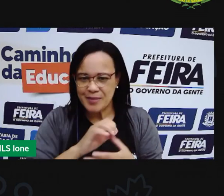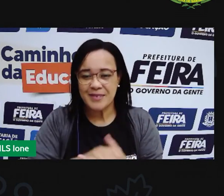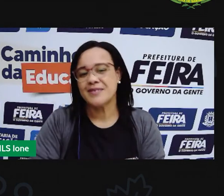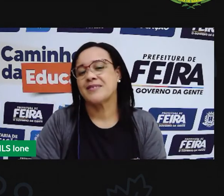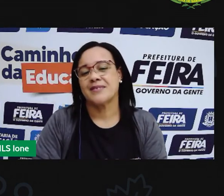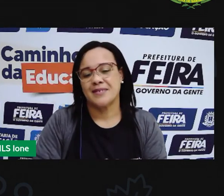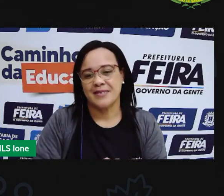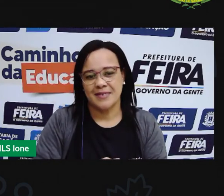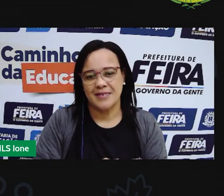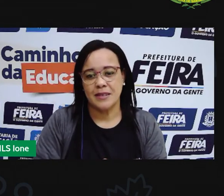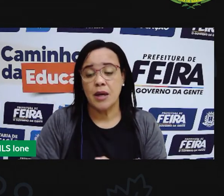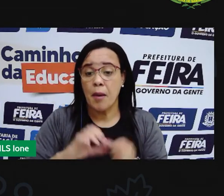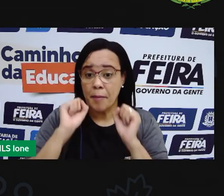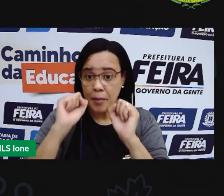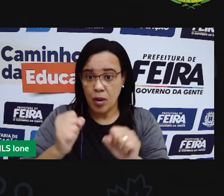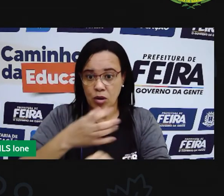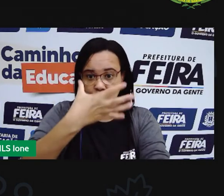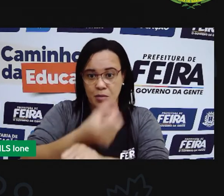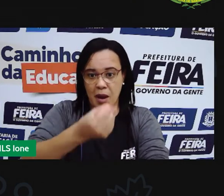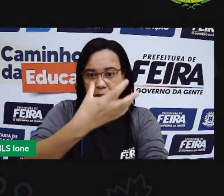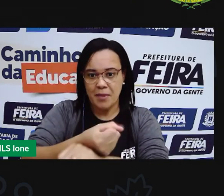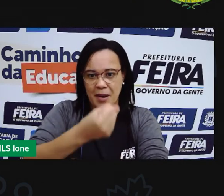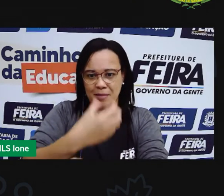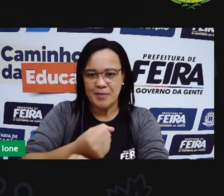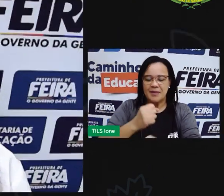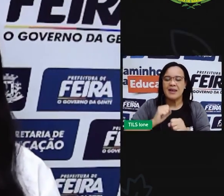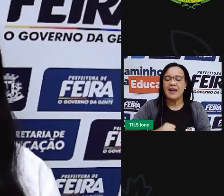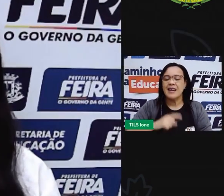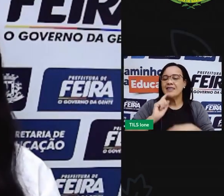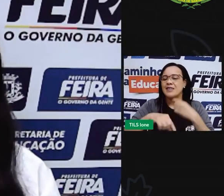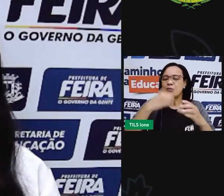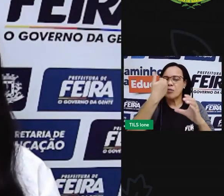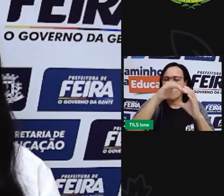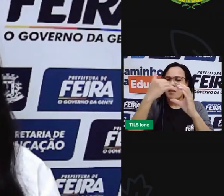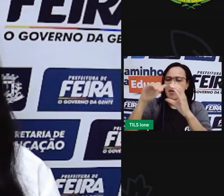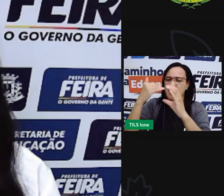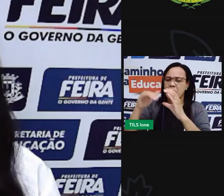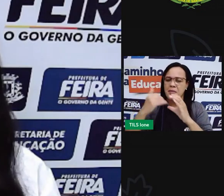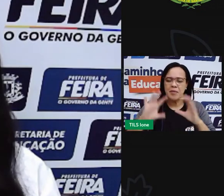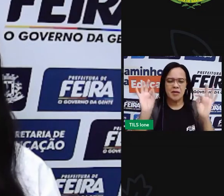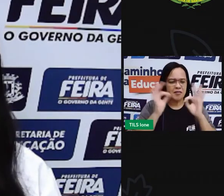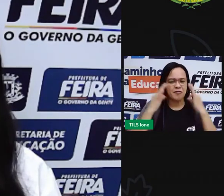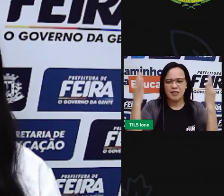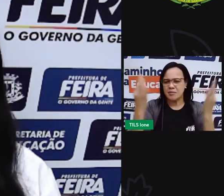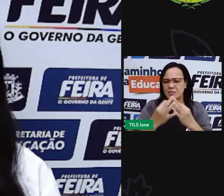e fazer um download, compartilhar com seus familiares, com seus vizinhos.